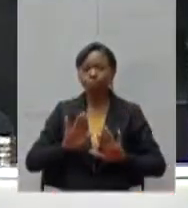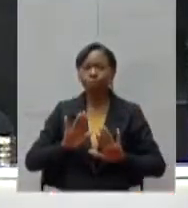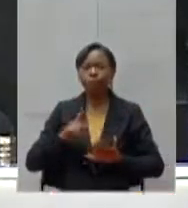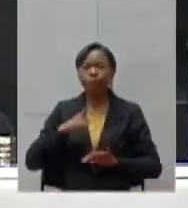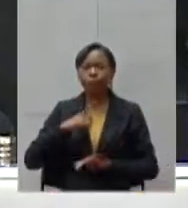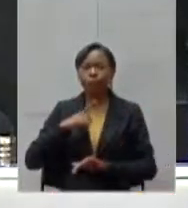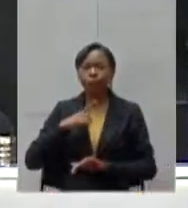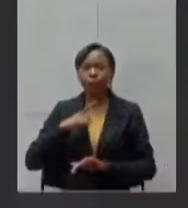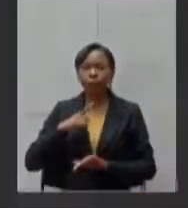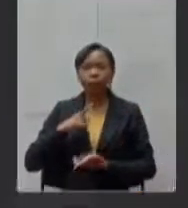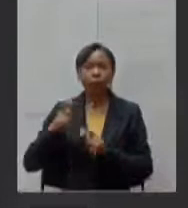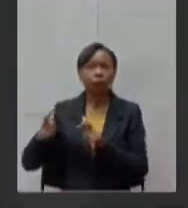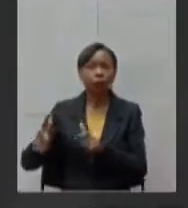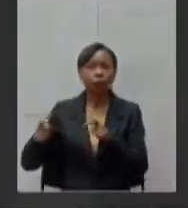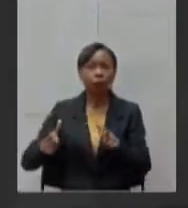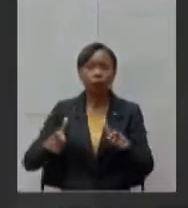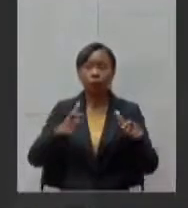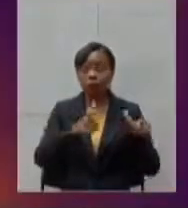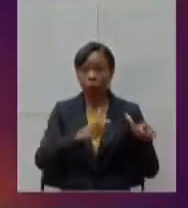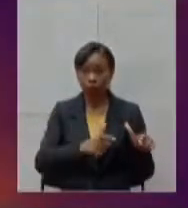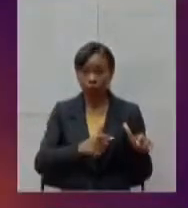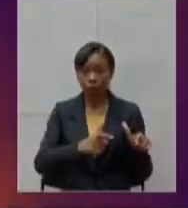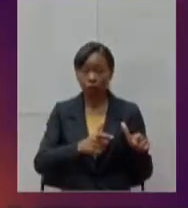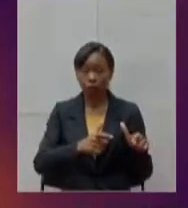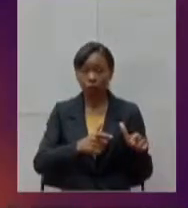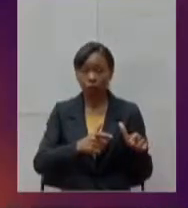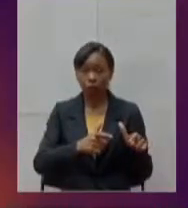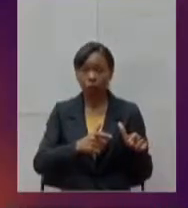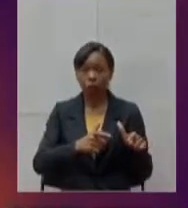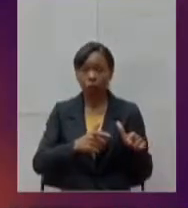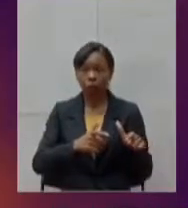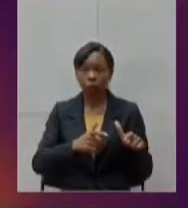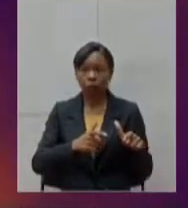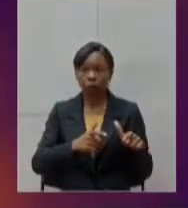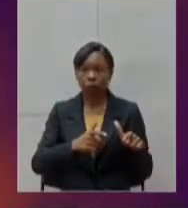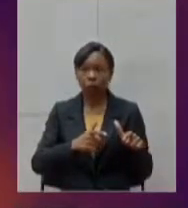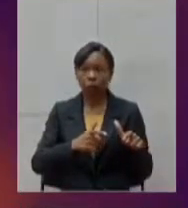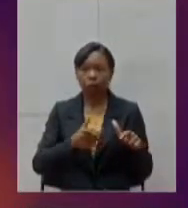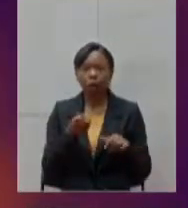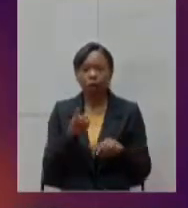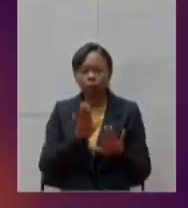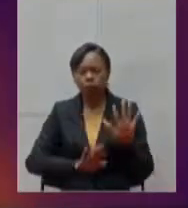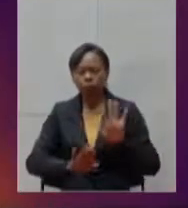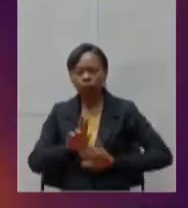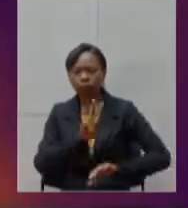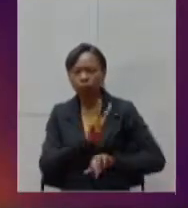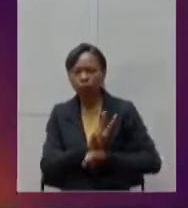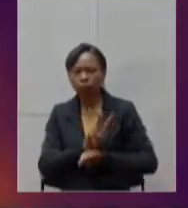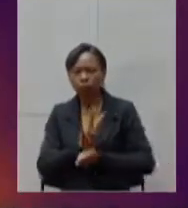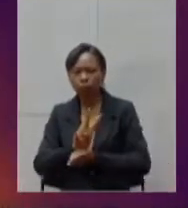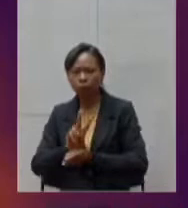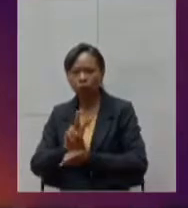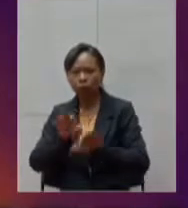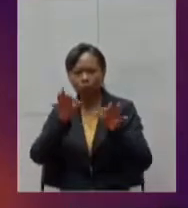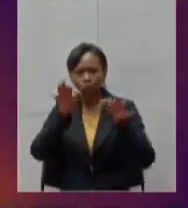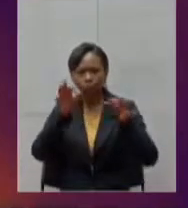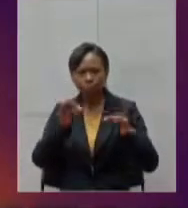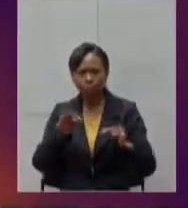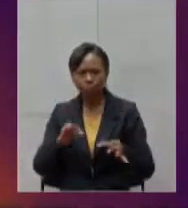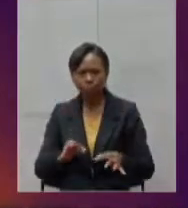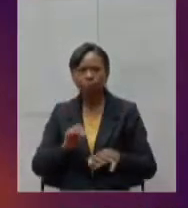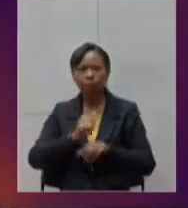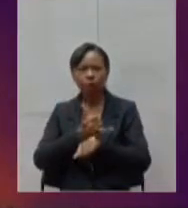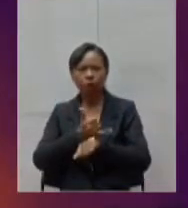rápida, essas unidades vão desde tratar os casos adequadamente, até fazer intervenções e